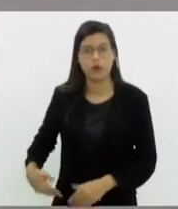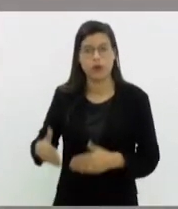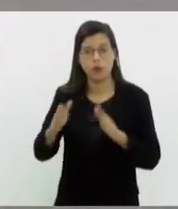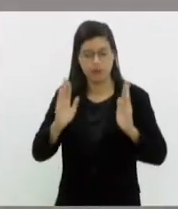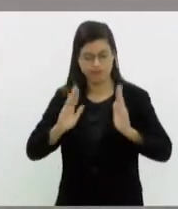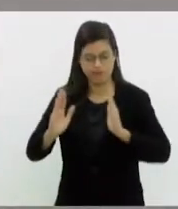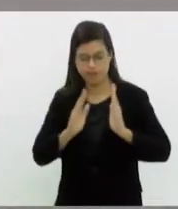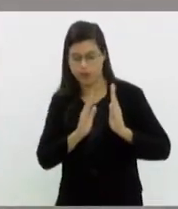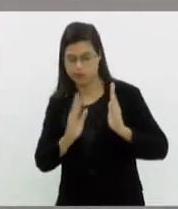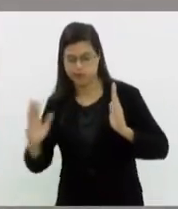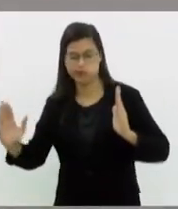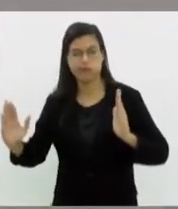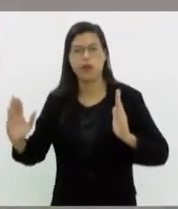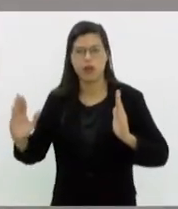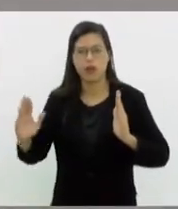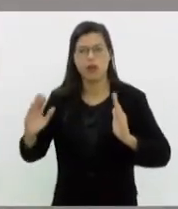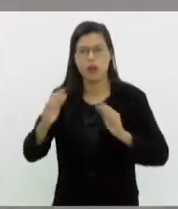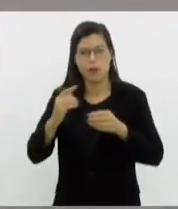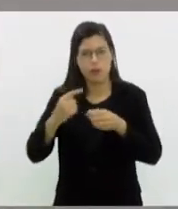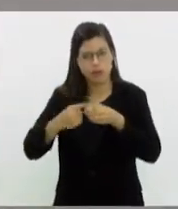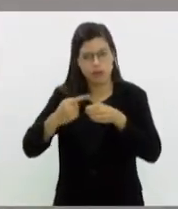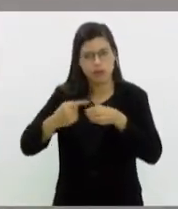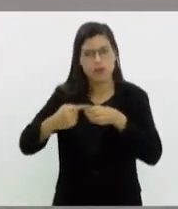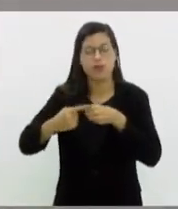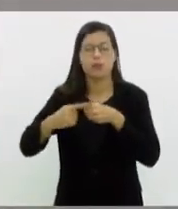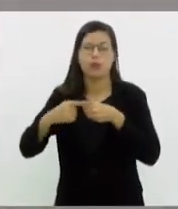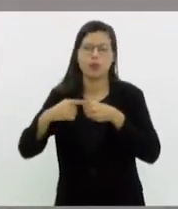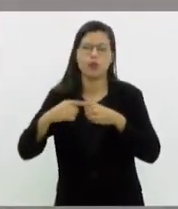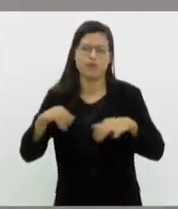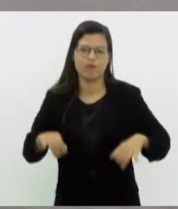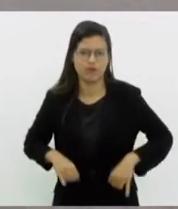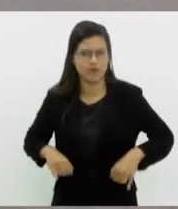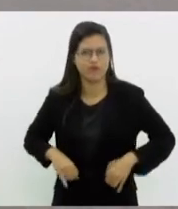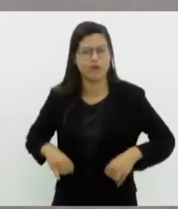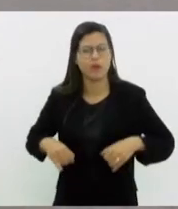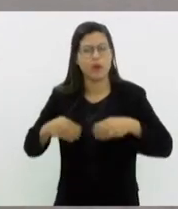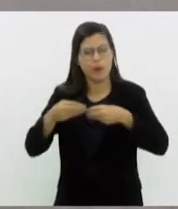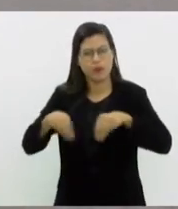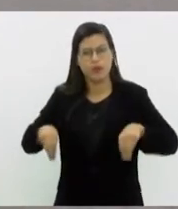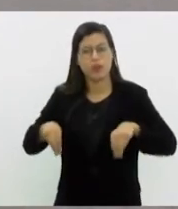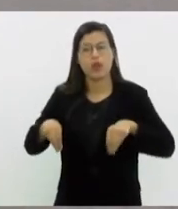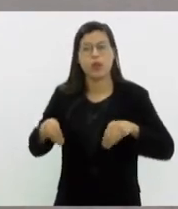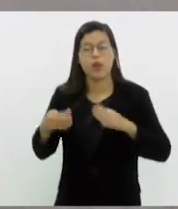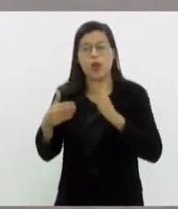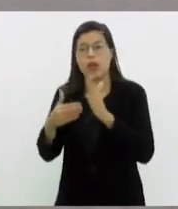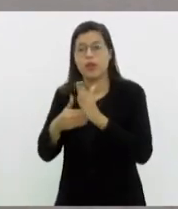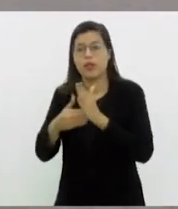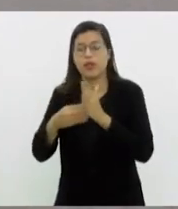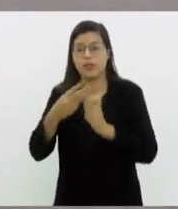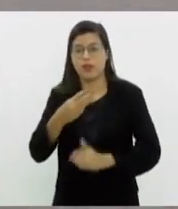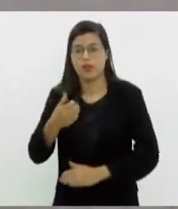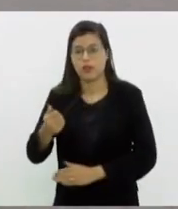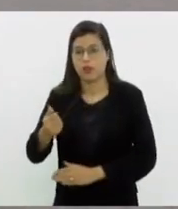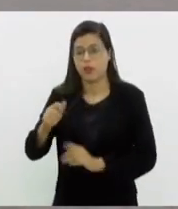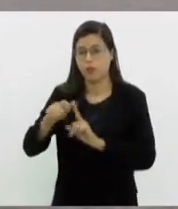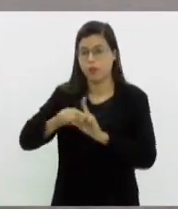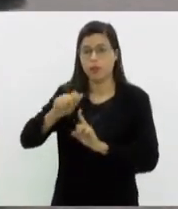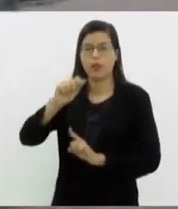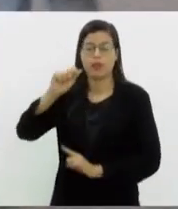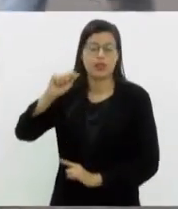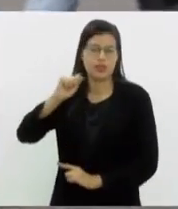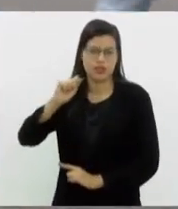municípios afetados pelas chuvas no Rio Grande do Sul, que vai até o dia 31 de agosto, mas nos demais municípios, as pessoas